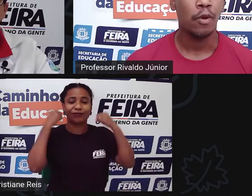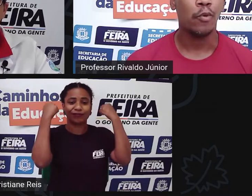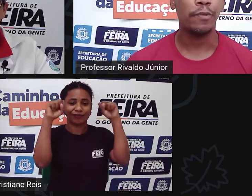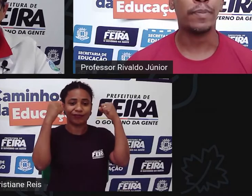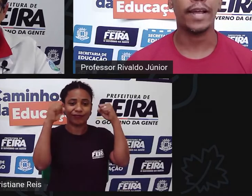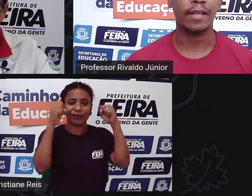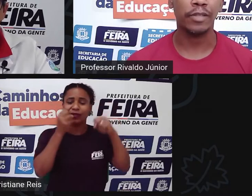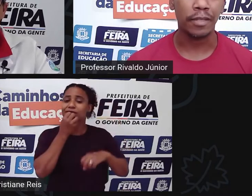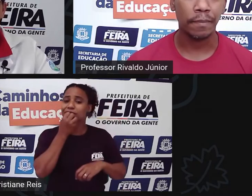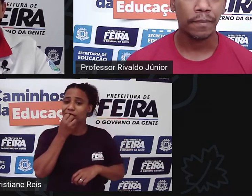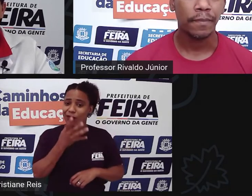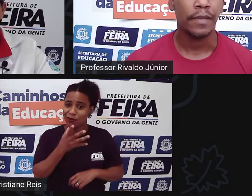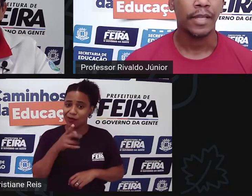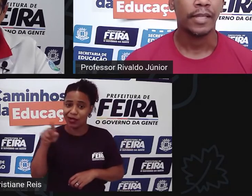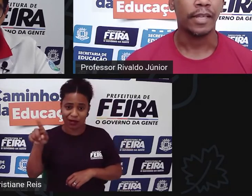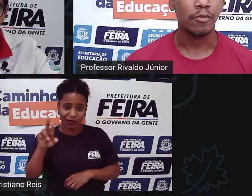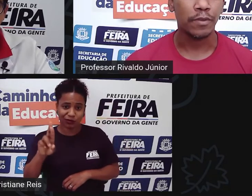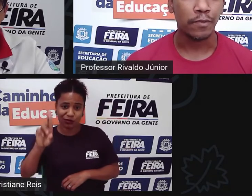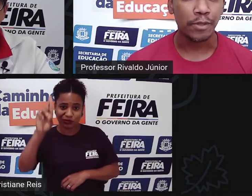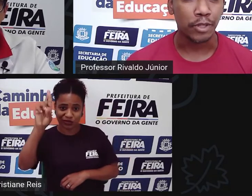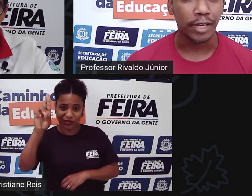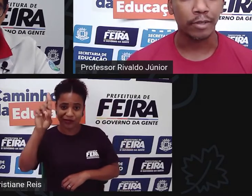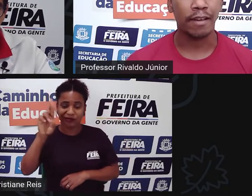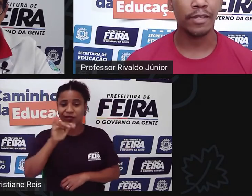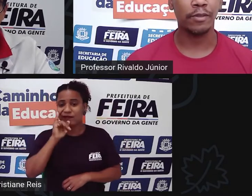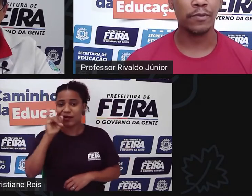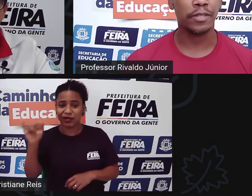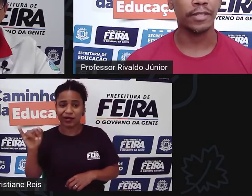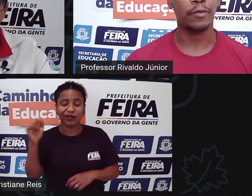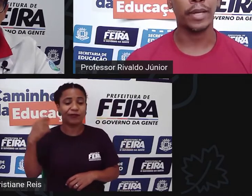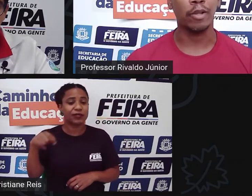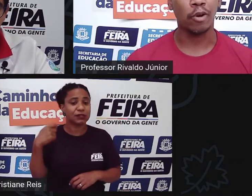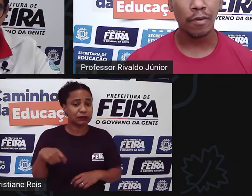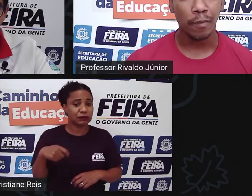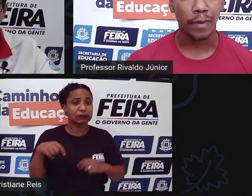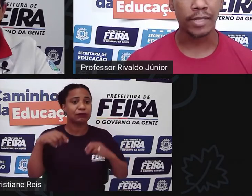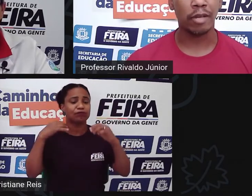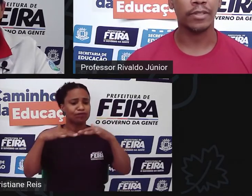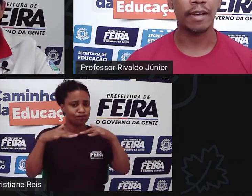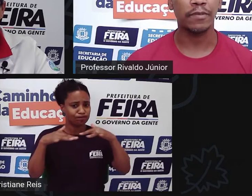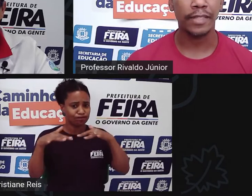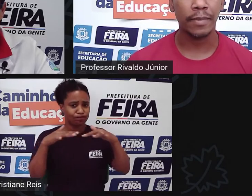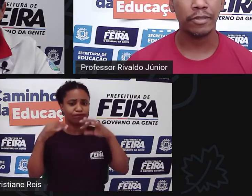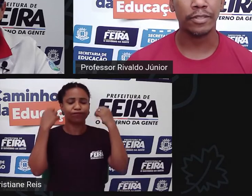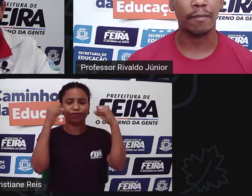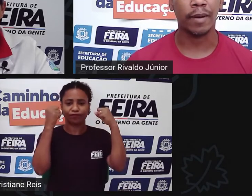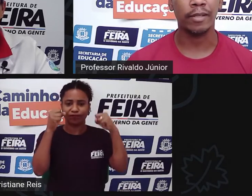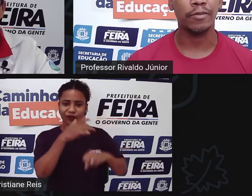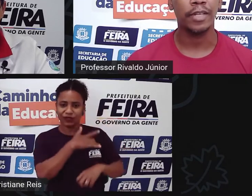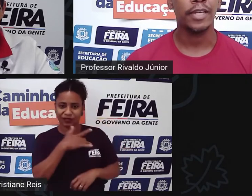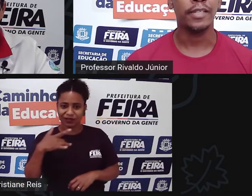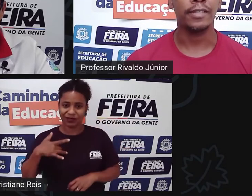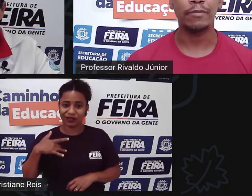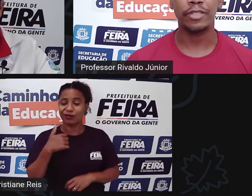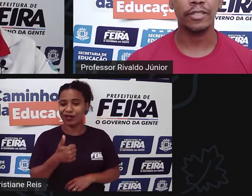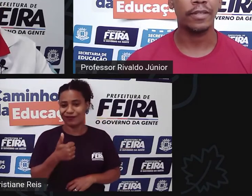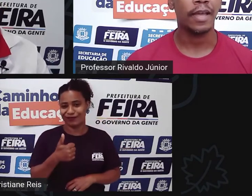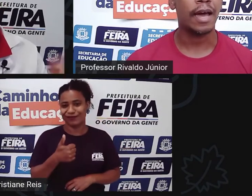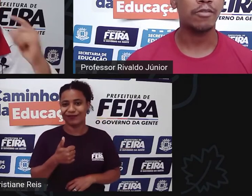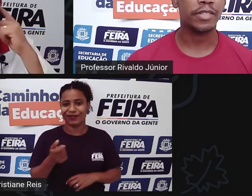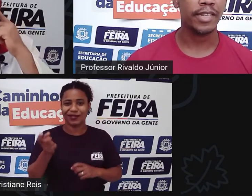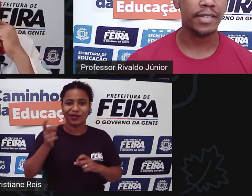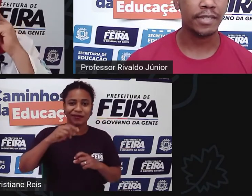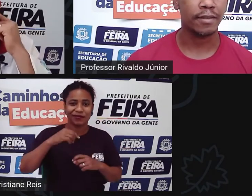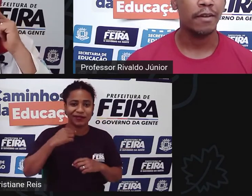o empregado que tem o seu funcionário lá vai ter um funcionário melhor mais saudável vai dar menos trabalho em termos de